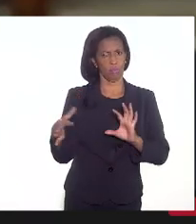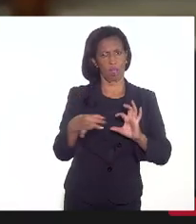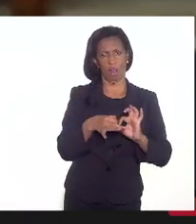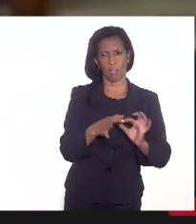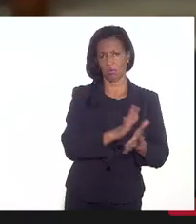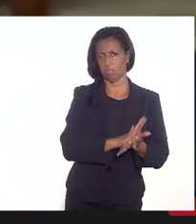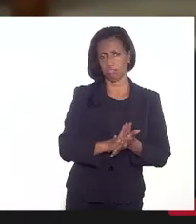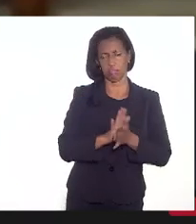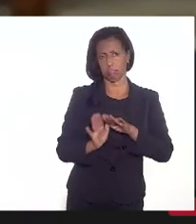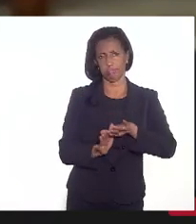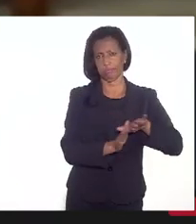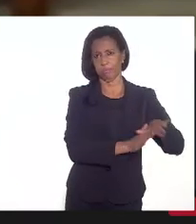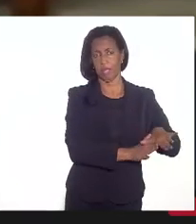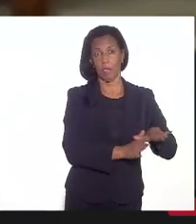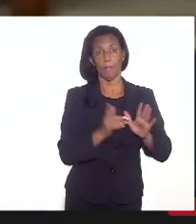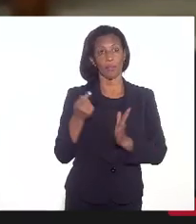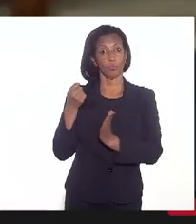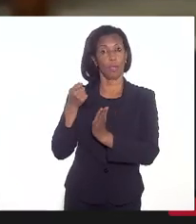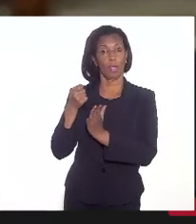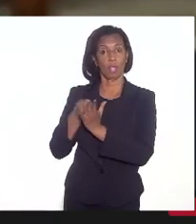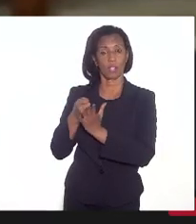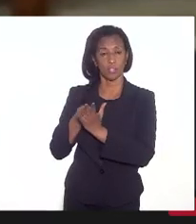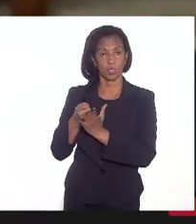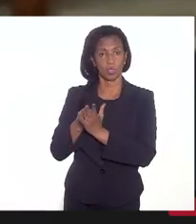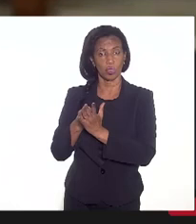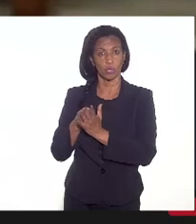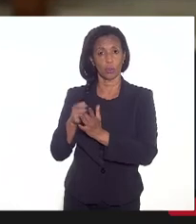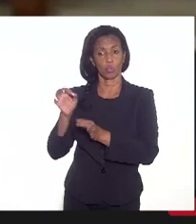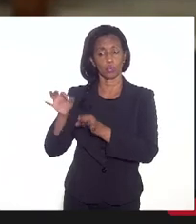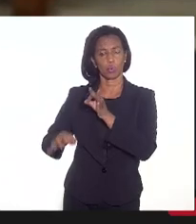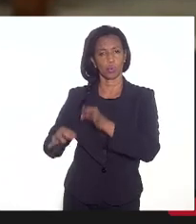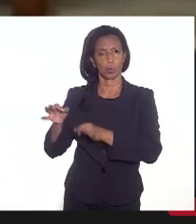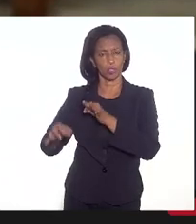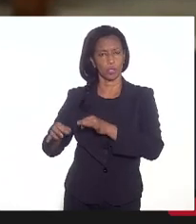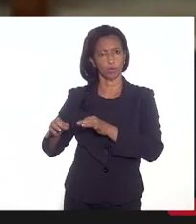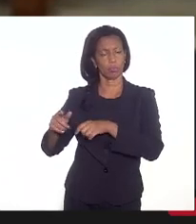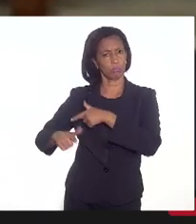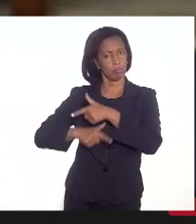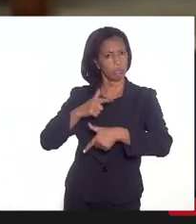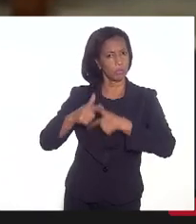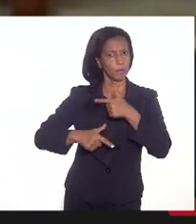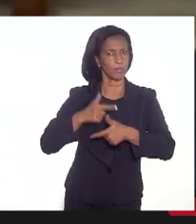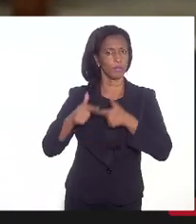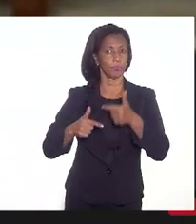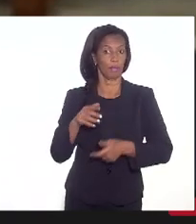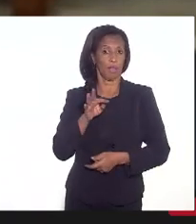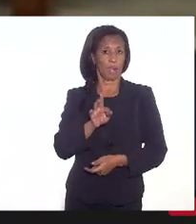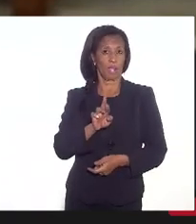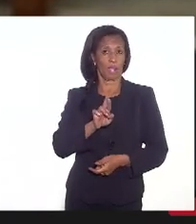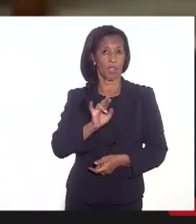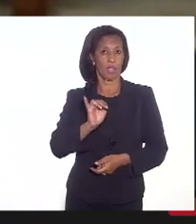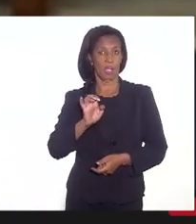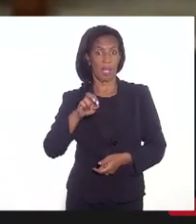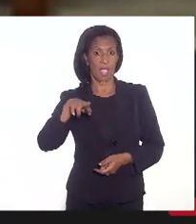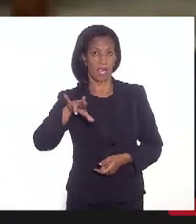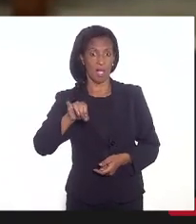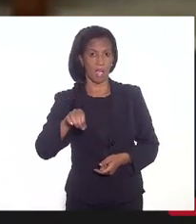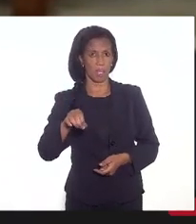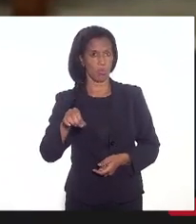com isso, que tem, é muito claro, mas o regime jurídico dos servidores, a questão do triênio, basicamente,